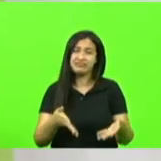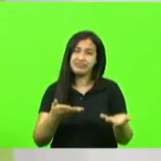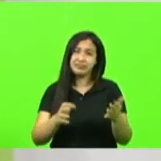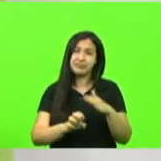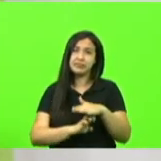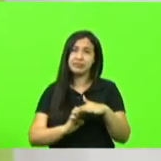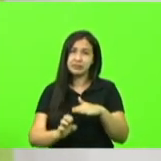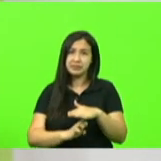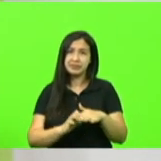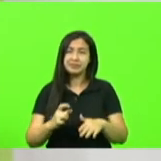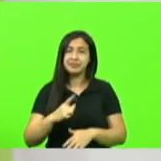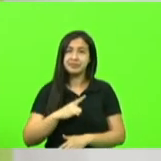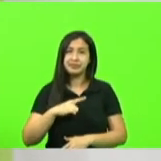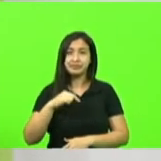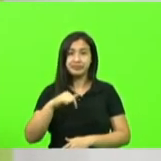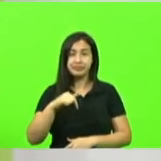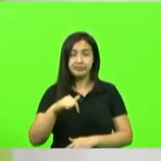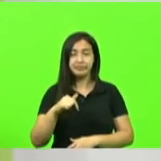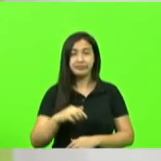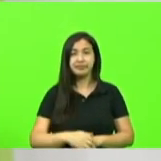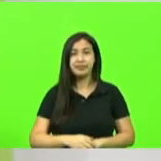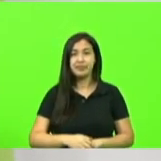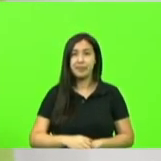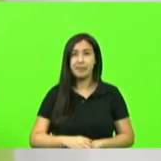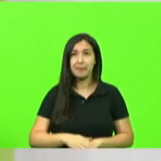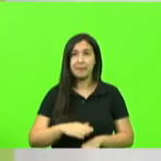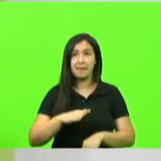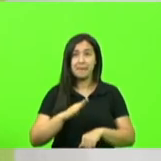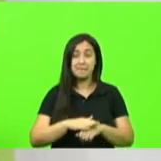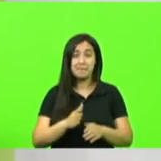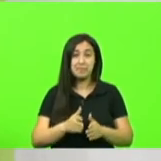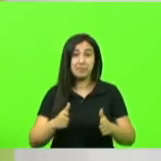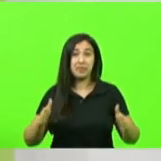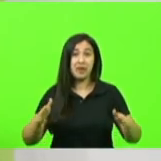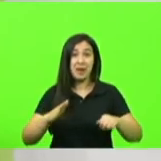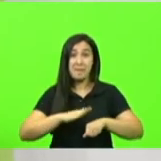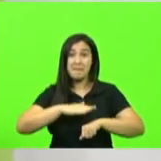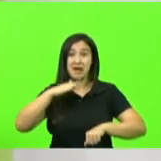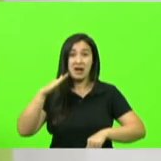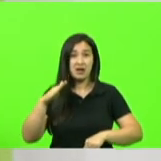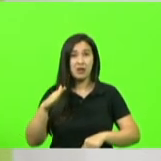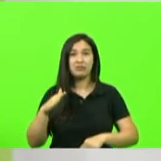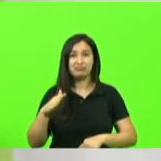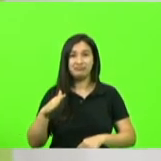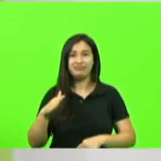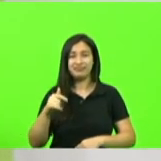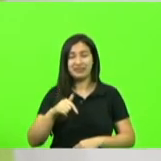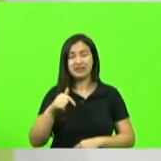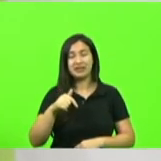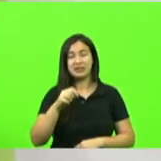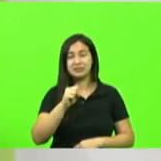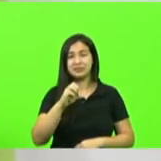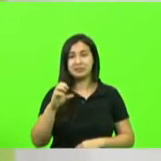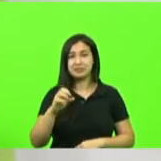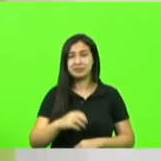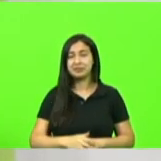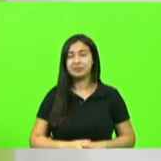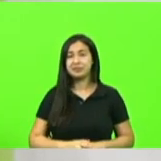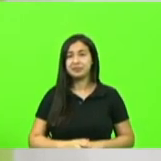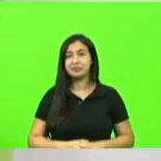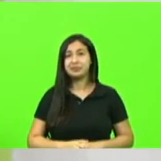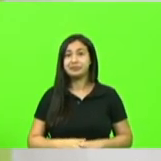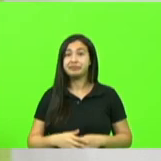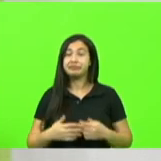está localizado aqui e a maior usina termoelétrica da América Latina então é algo fantástico que tem aqui é claro que vamos